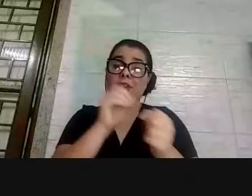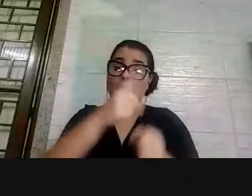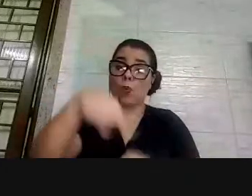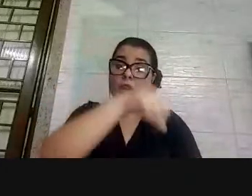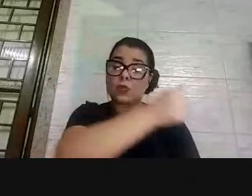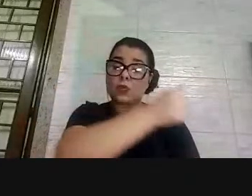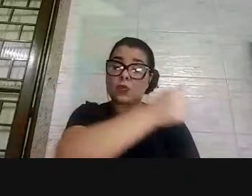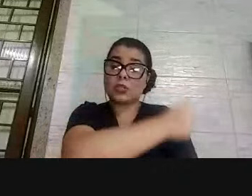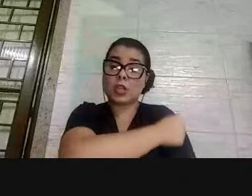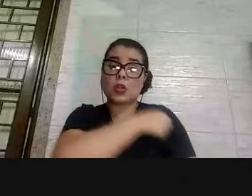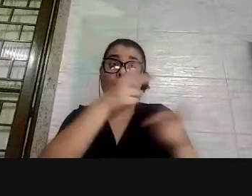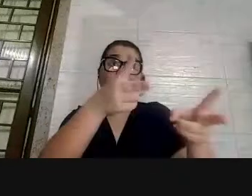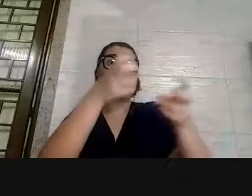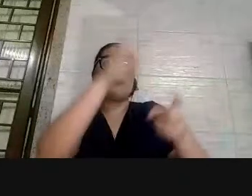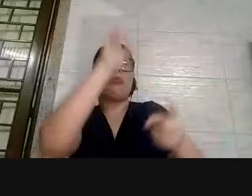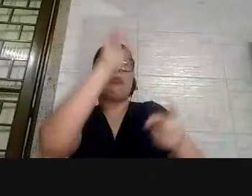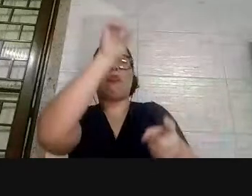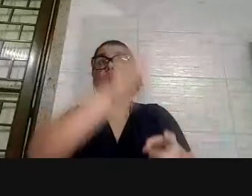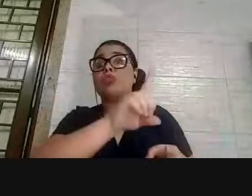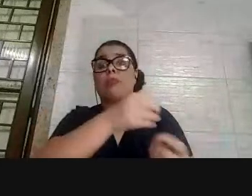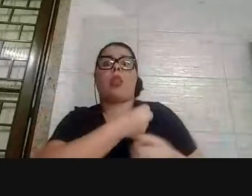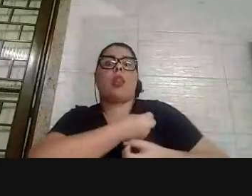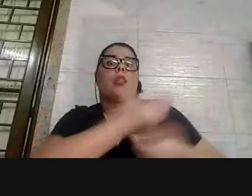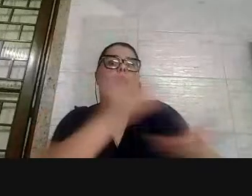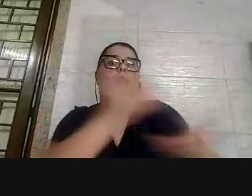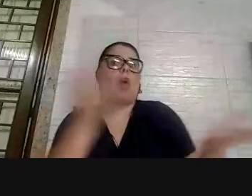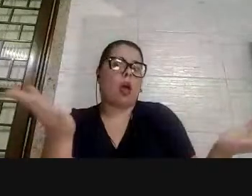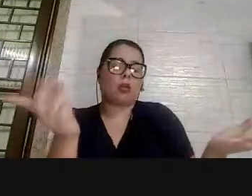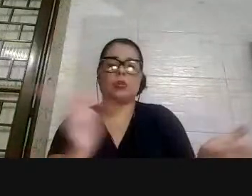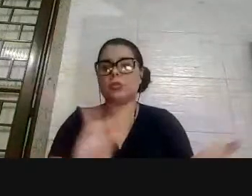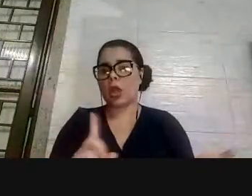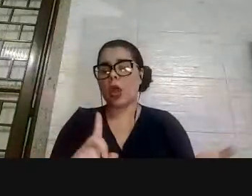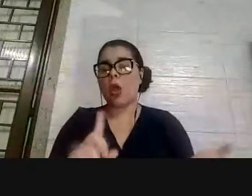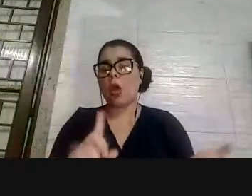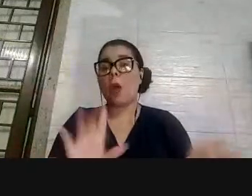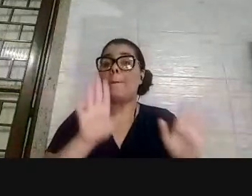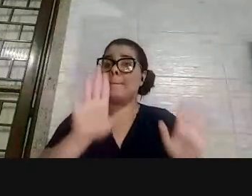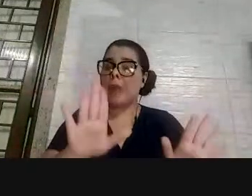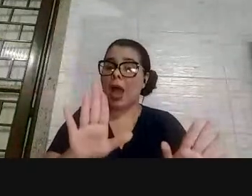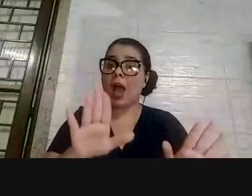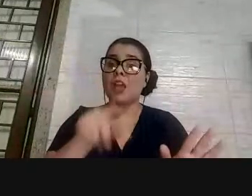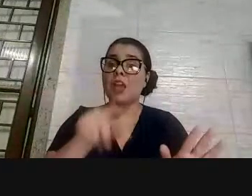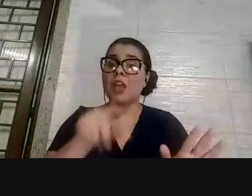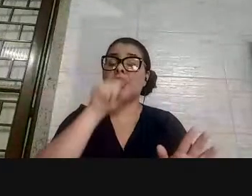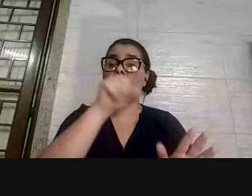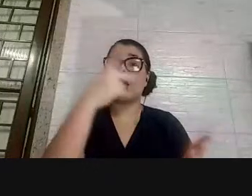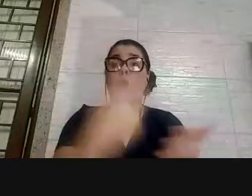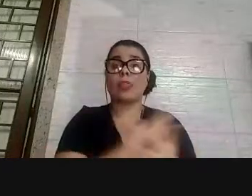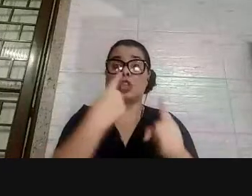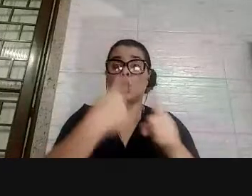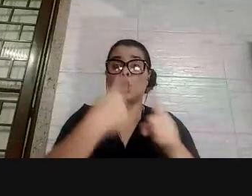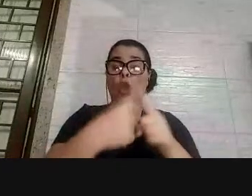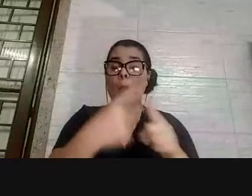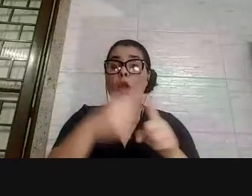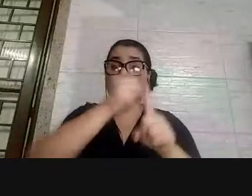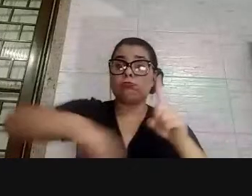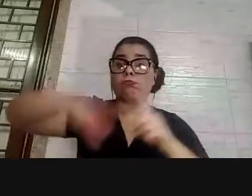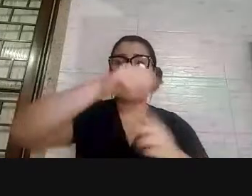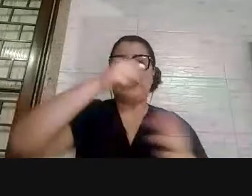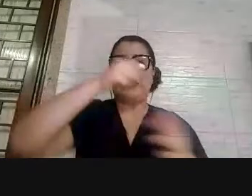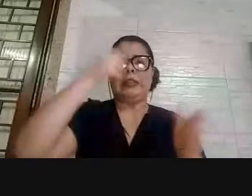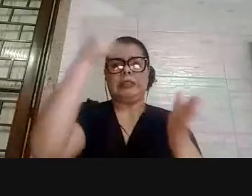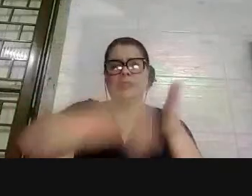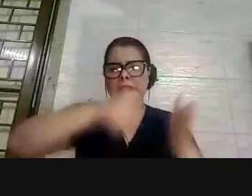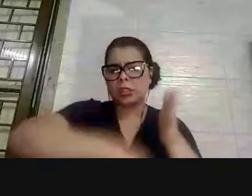caem no céu, não caem com a chuva, não nascem árvore, mas são produtos das lutas sociais, das lutas